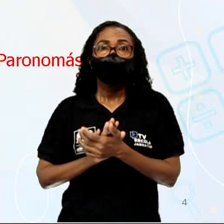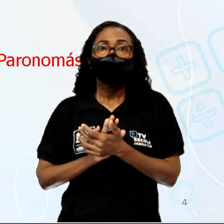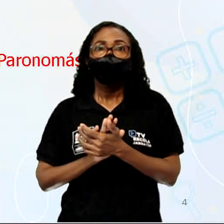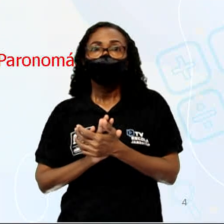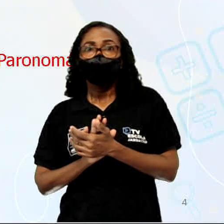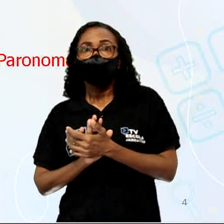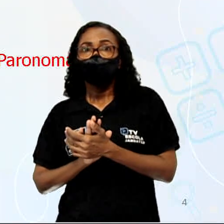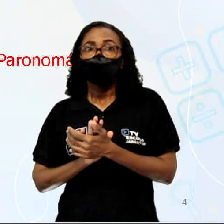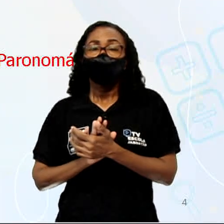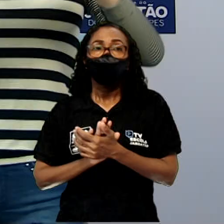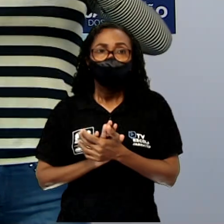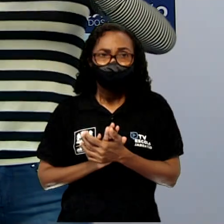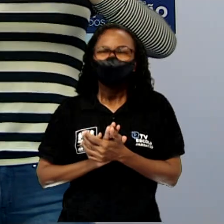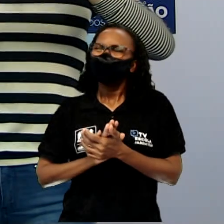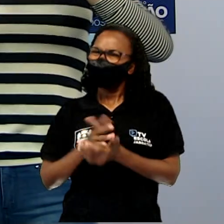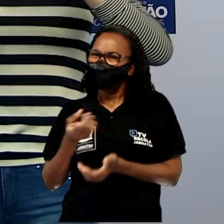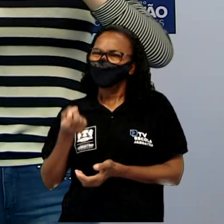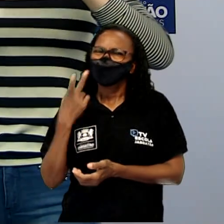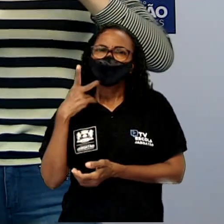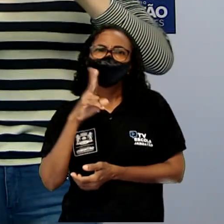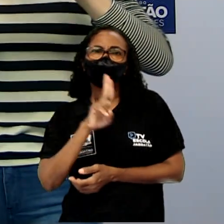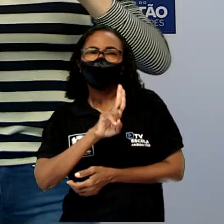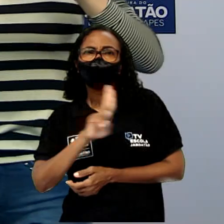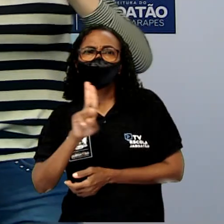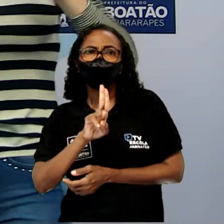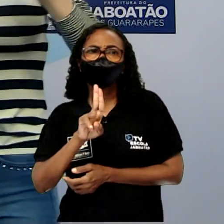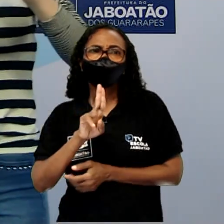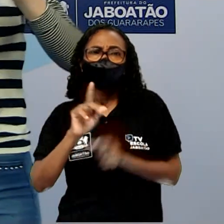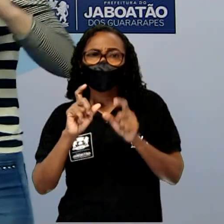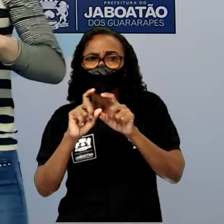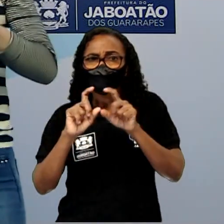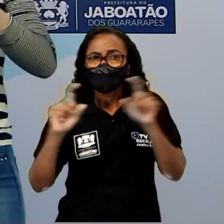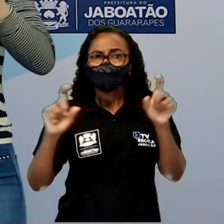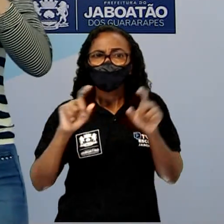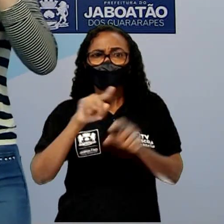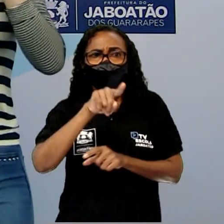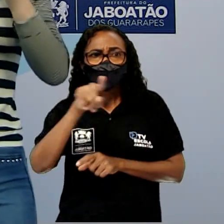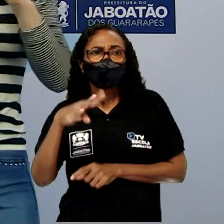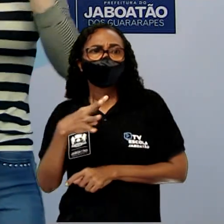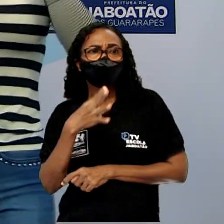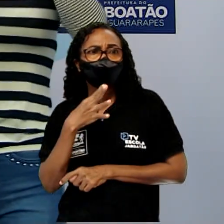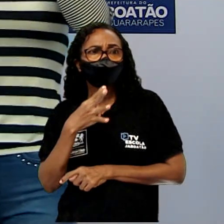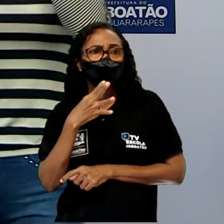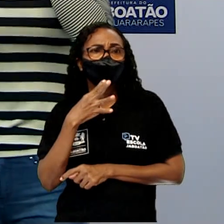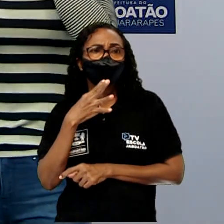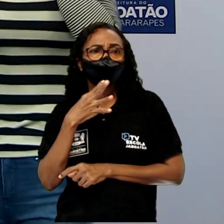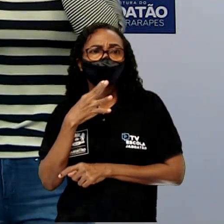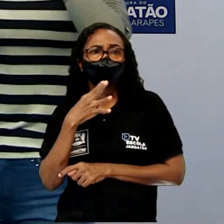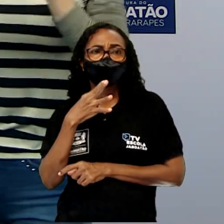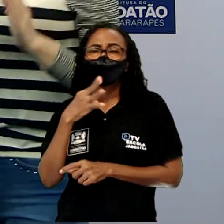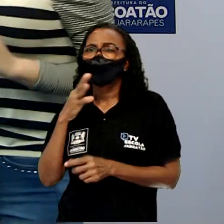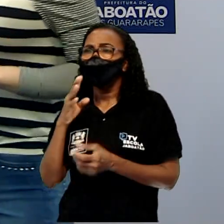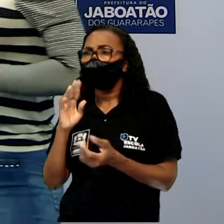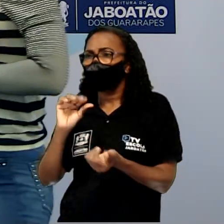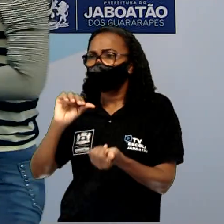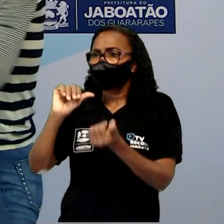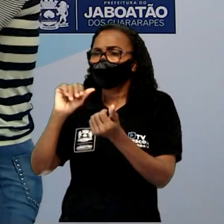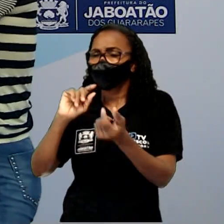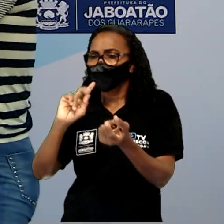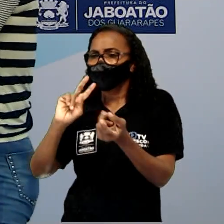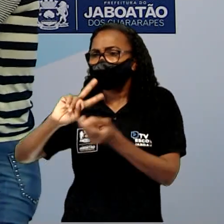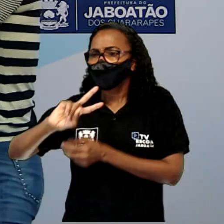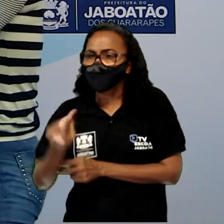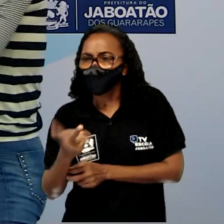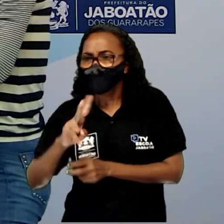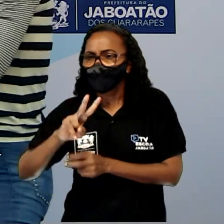estranho, né? Mas é uma figura que vocês conhecem muito bem. De trocadilhos, notem que quando eu digo